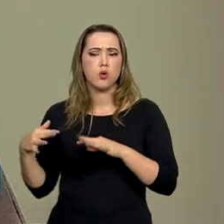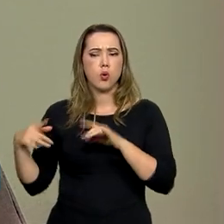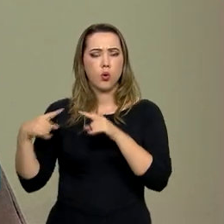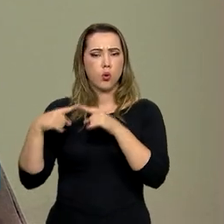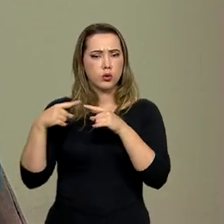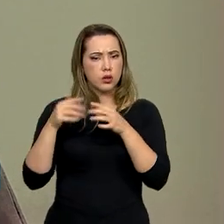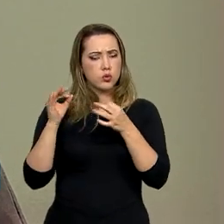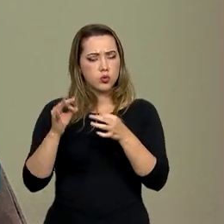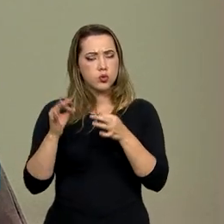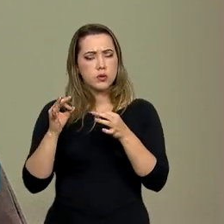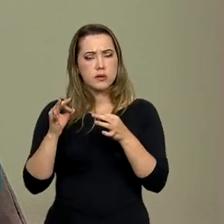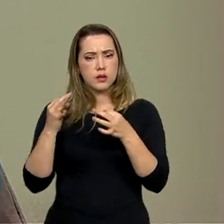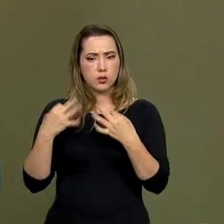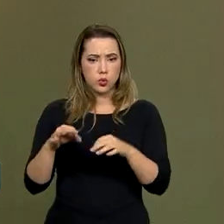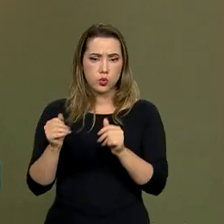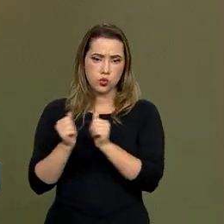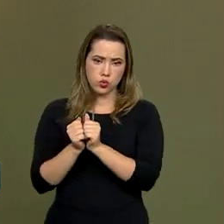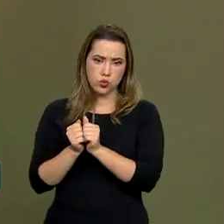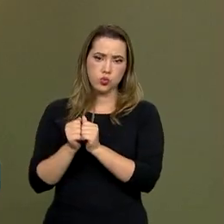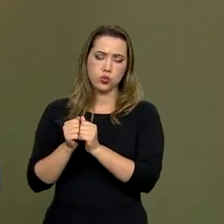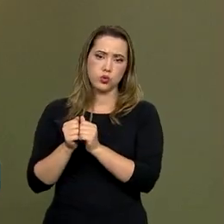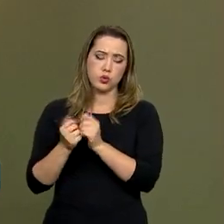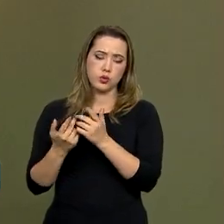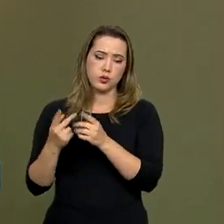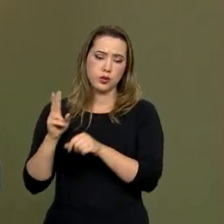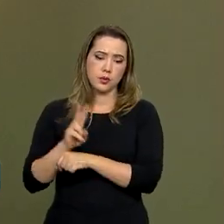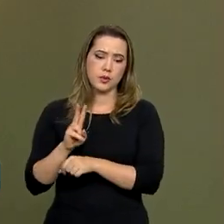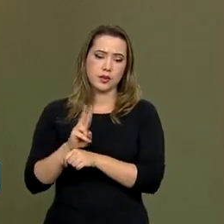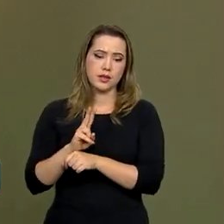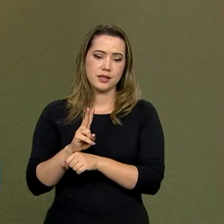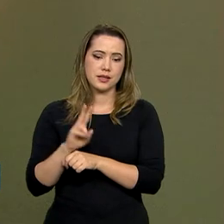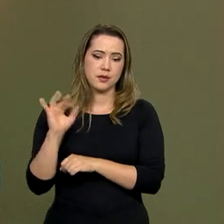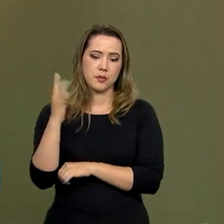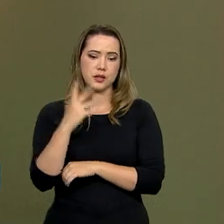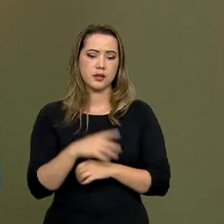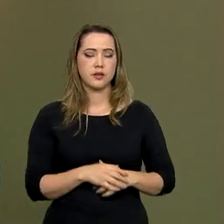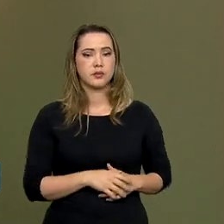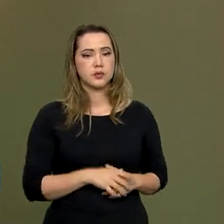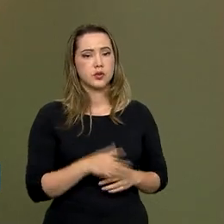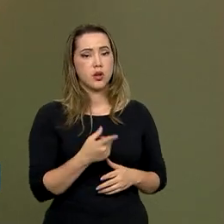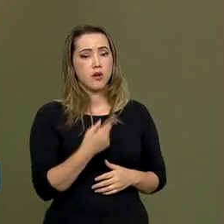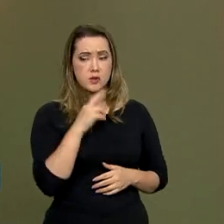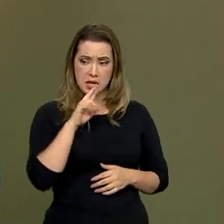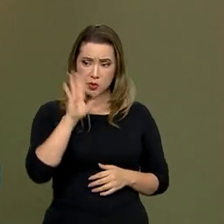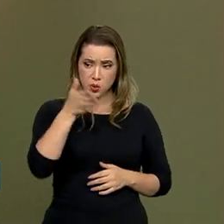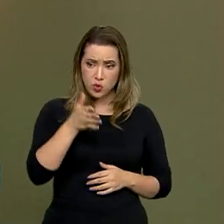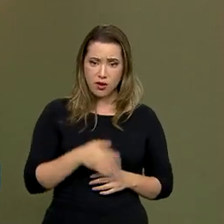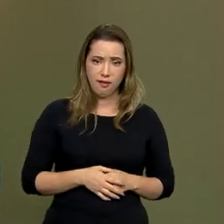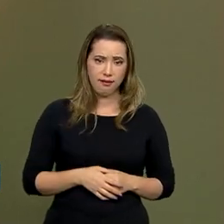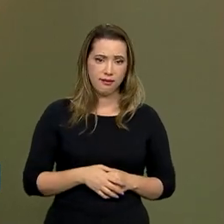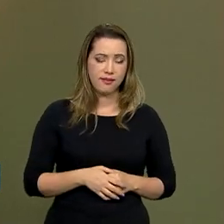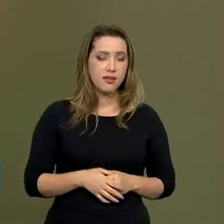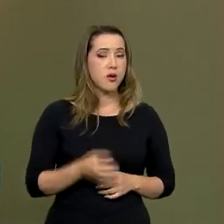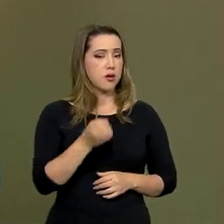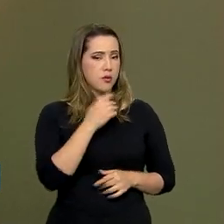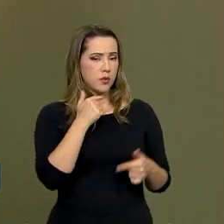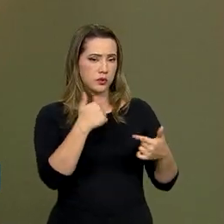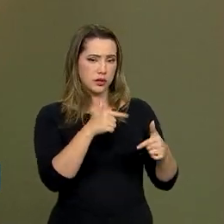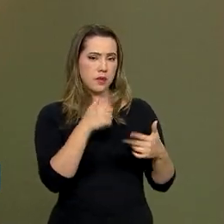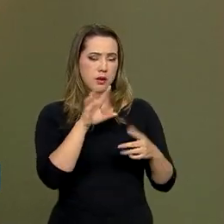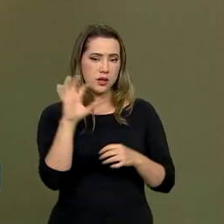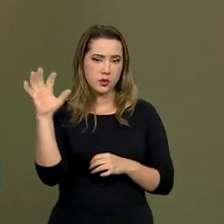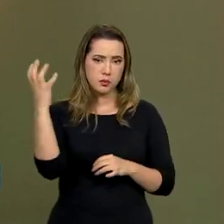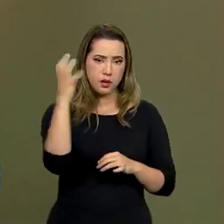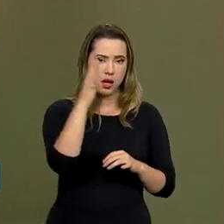com a proteção ambiental? É, você já acabou respondendo também, quer dizer, a gente tem que trabalhar, e talvez um bom exemplo sejam os parques nacionais.